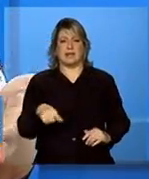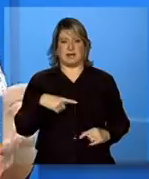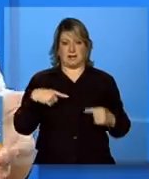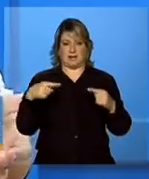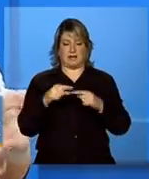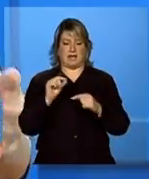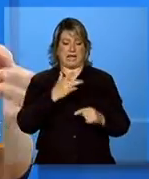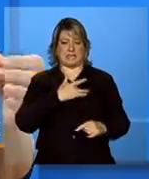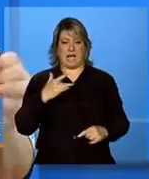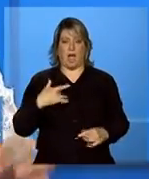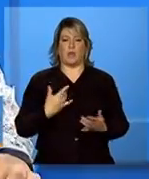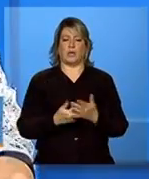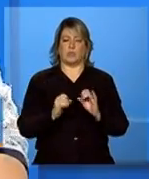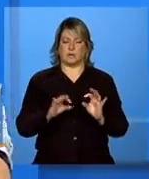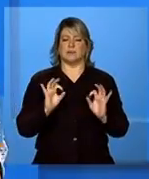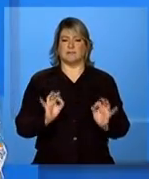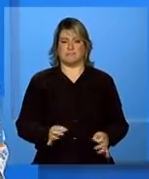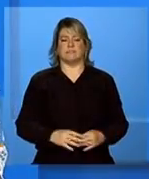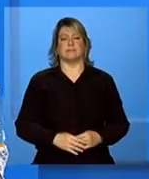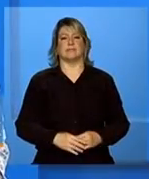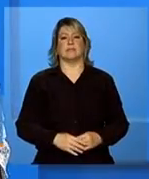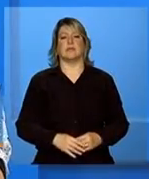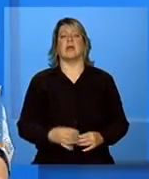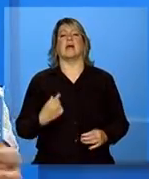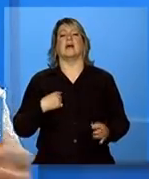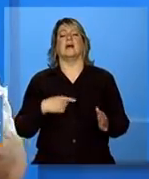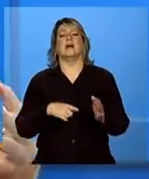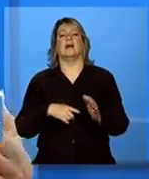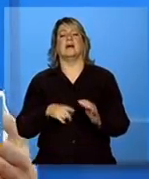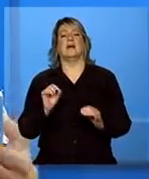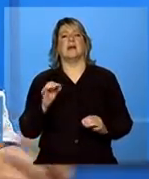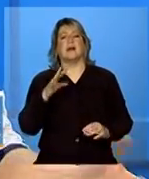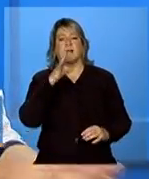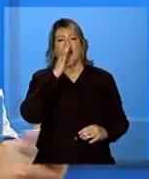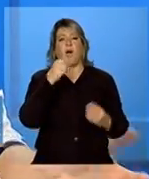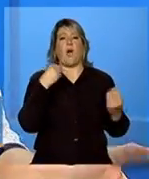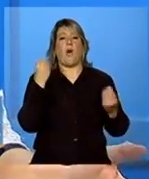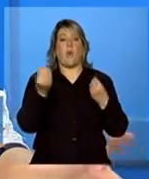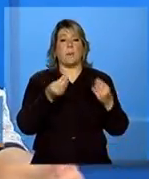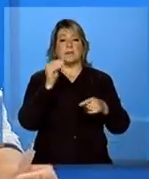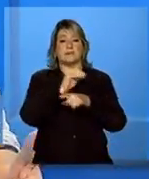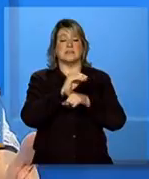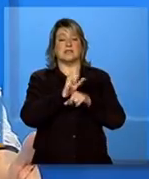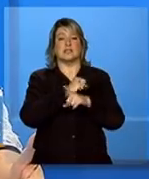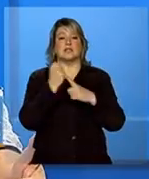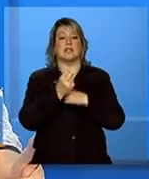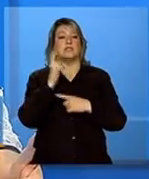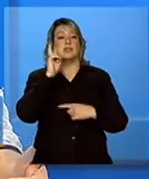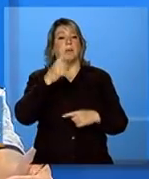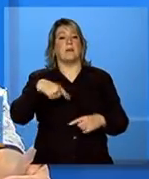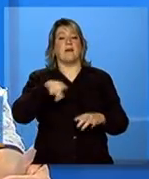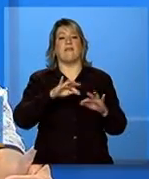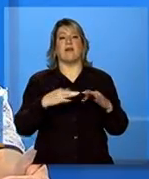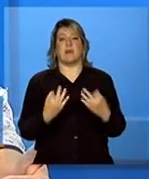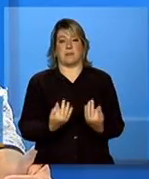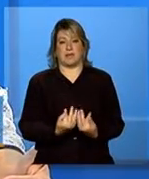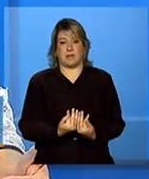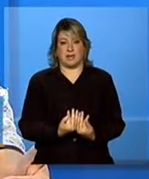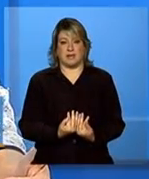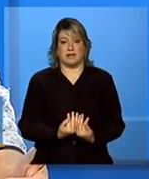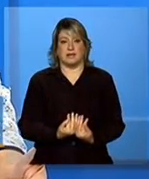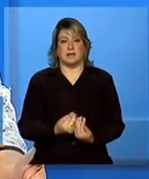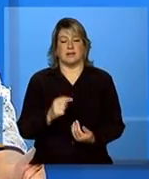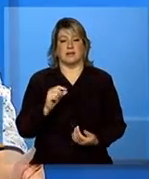e à educação. Eu acho interessante a gente estar falando como é que é a atuação da assistência social em relação às famílias do